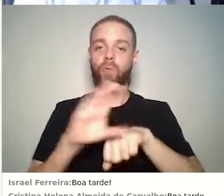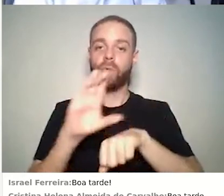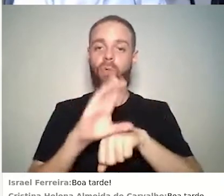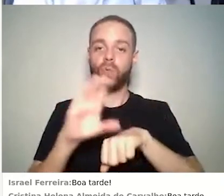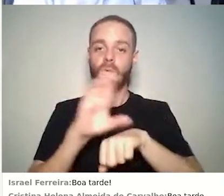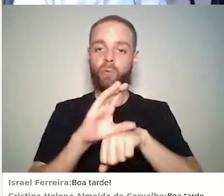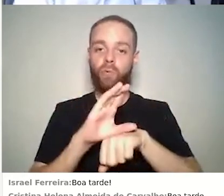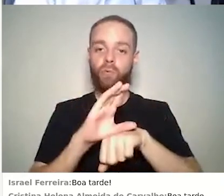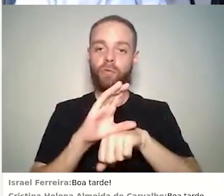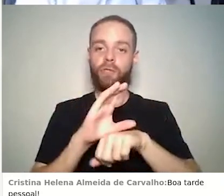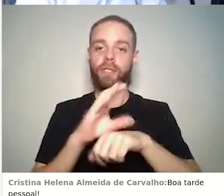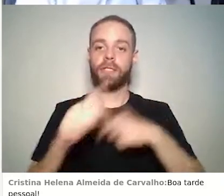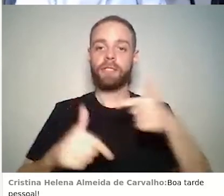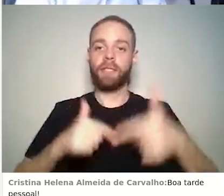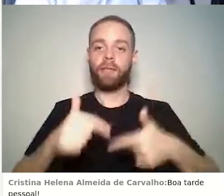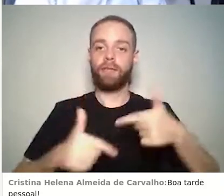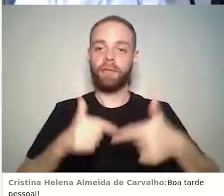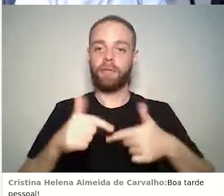da Informação,